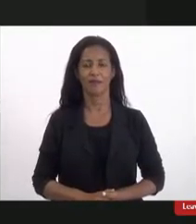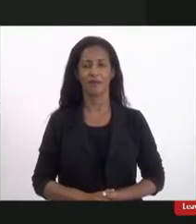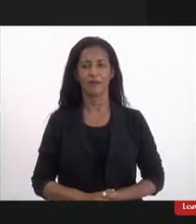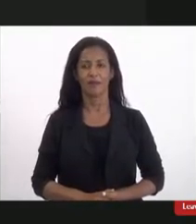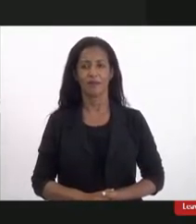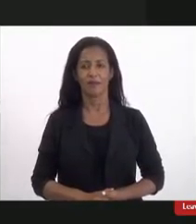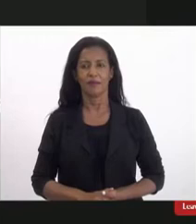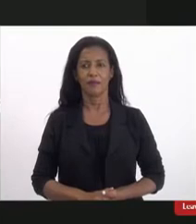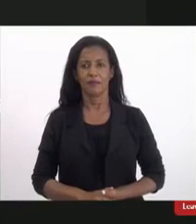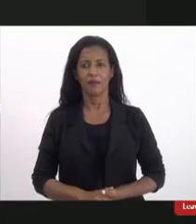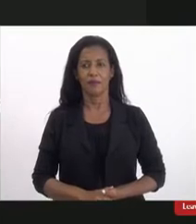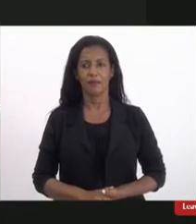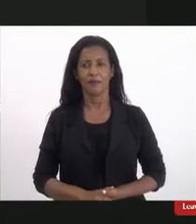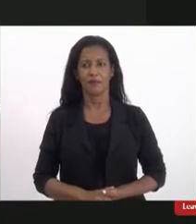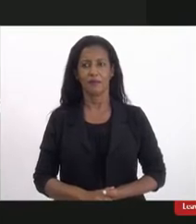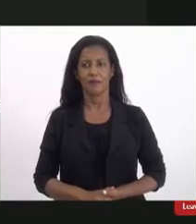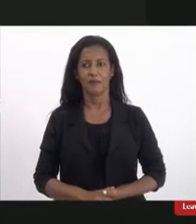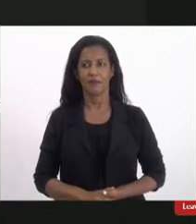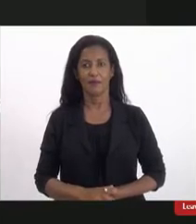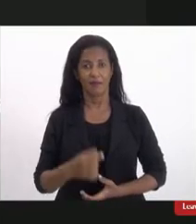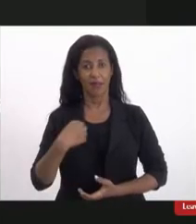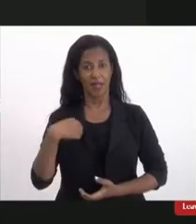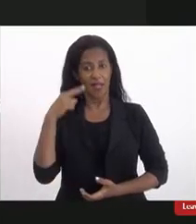eu tô vendo a Ana aqui